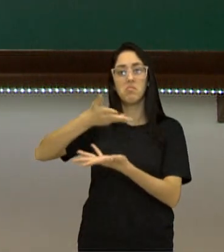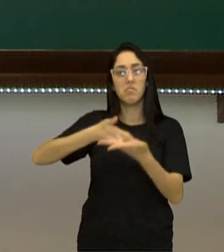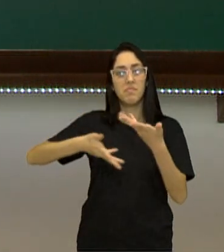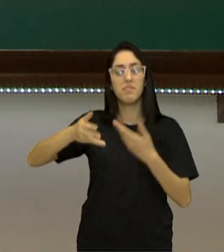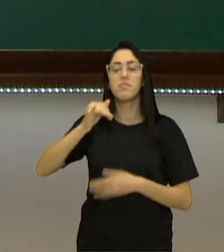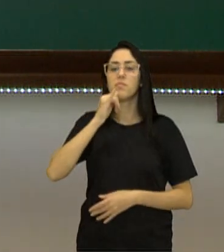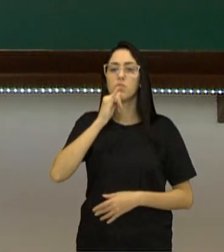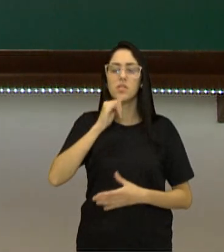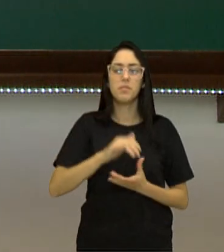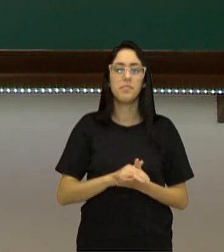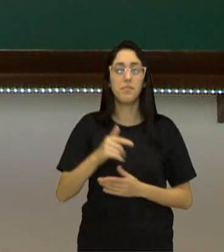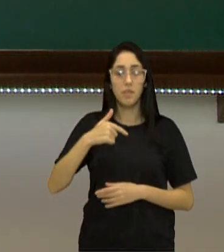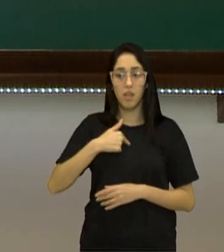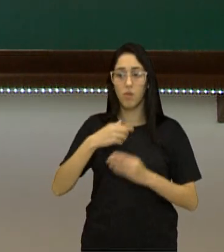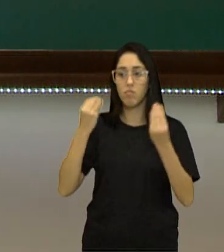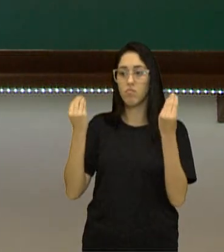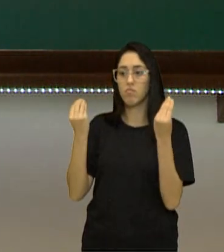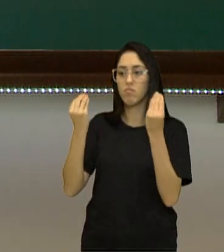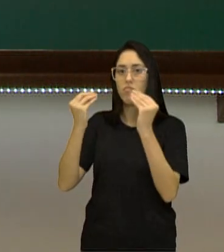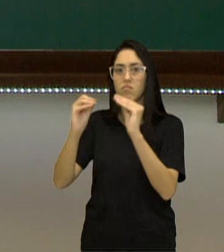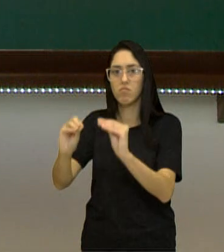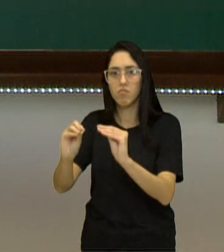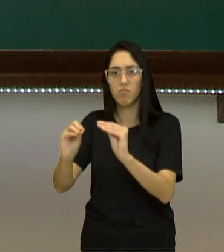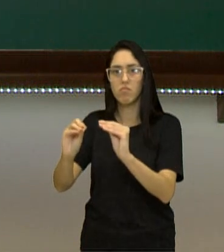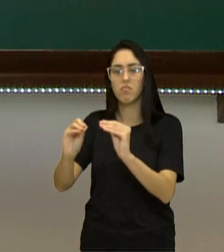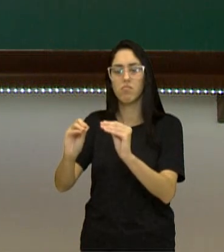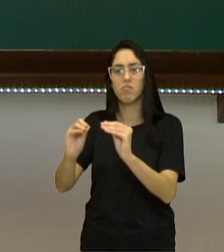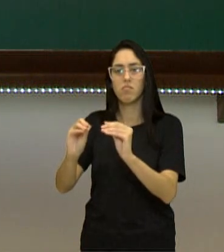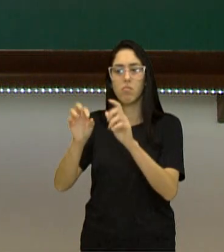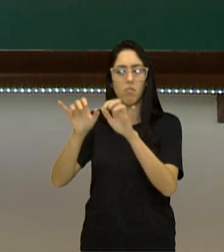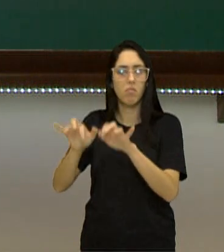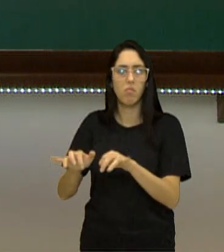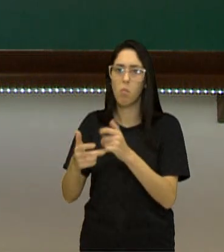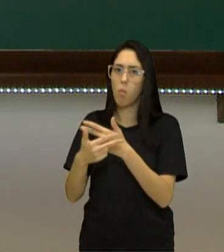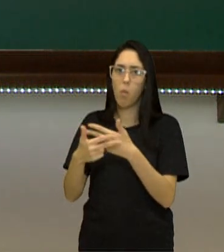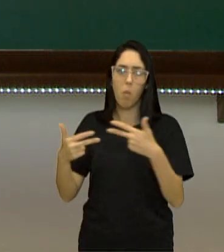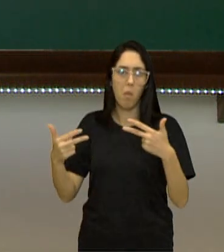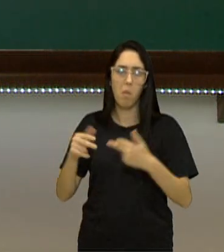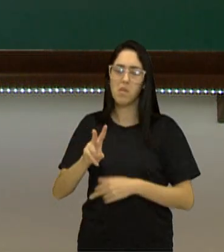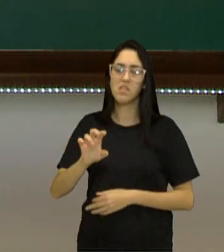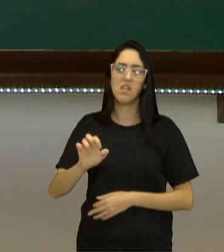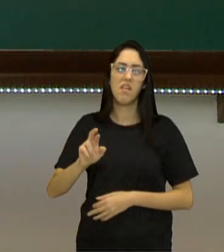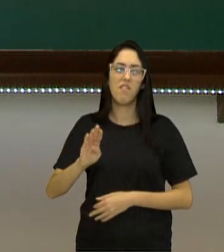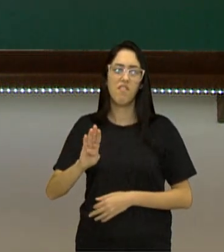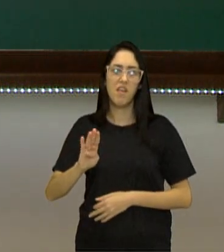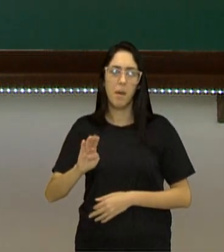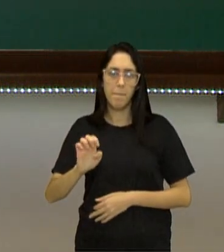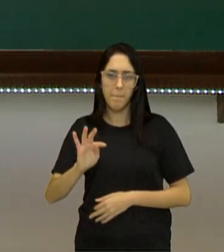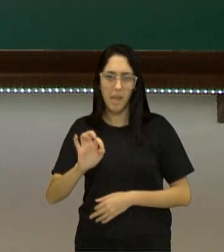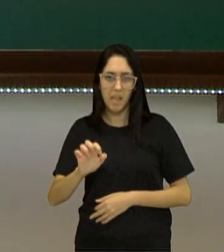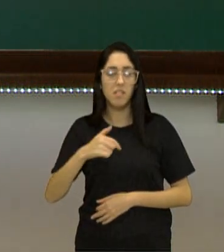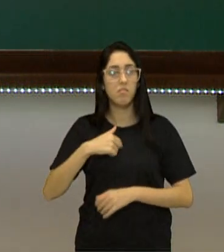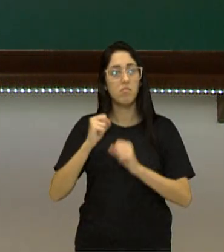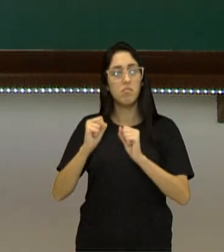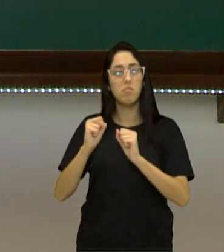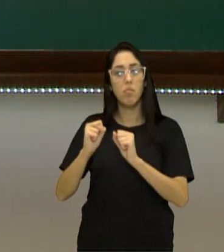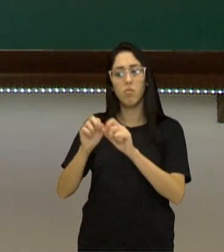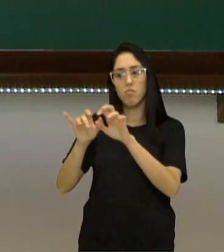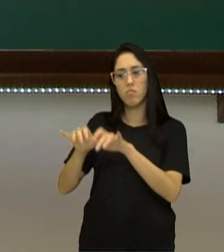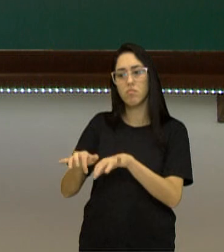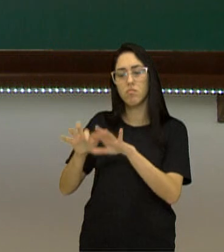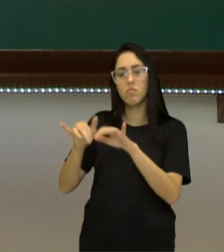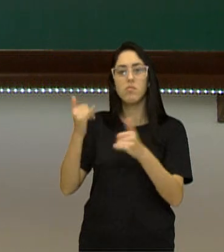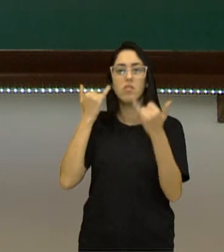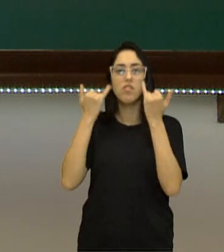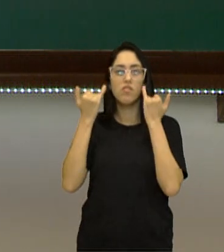eu posso alterar aquele verbete, aquela entrada para eu trazer uma informação